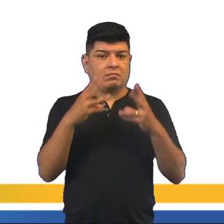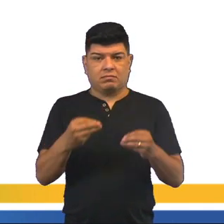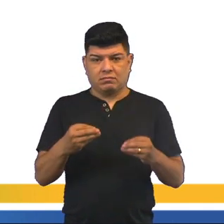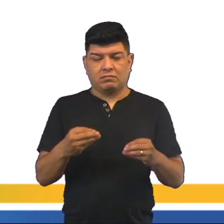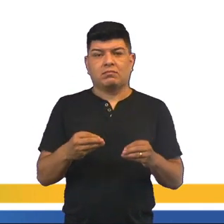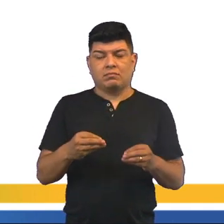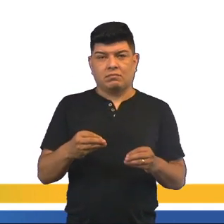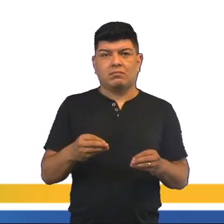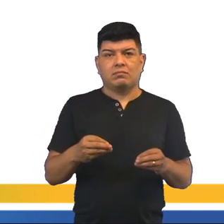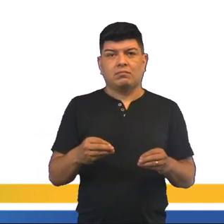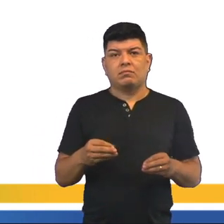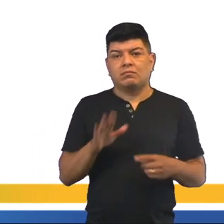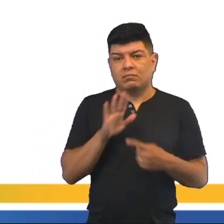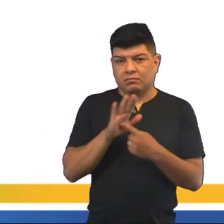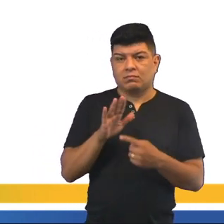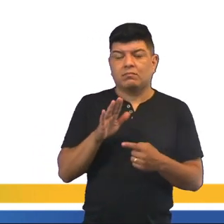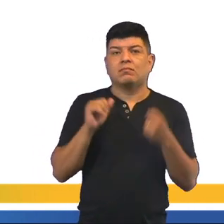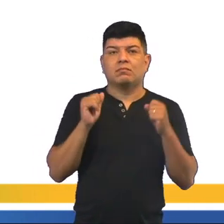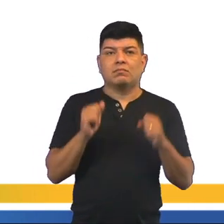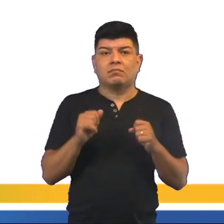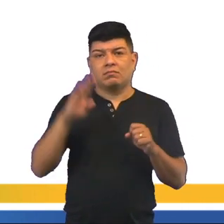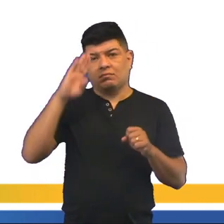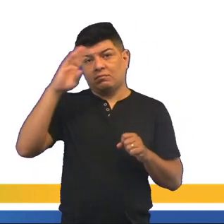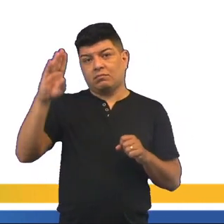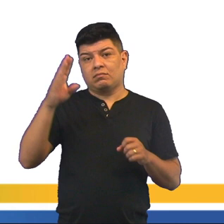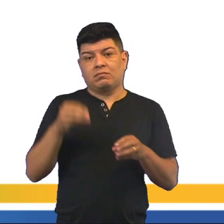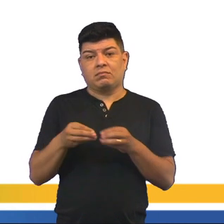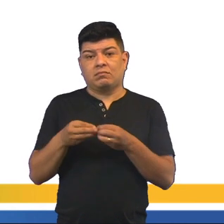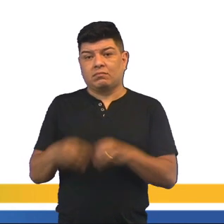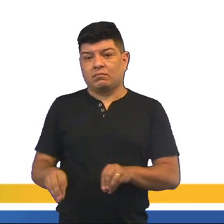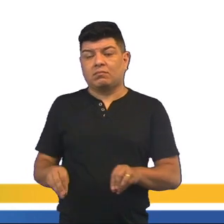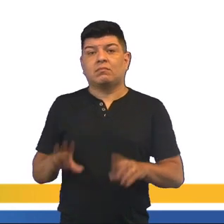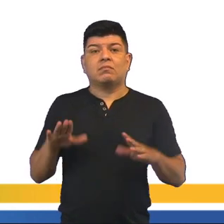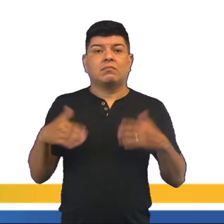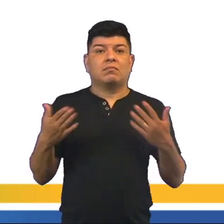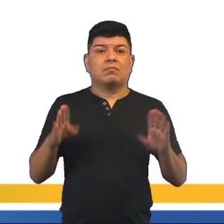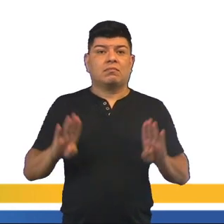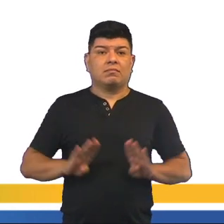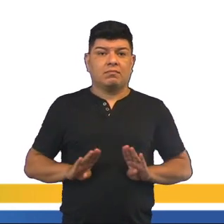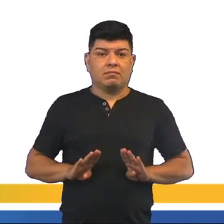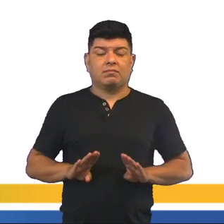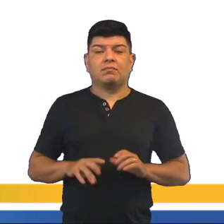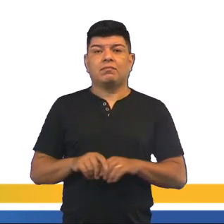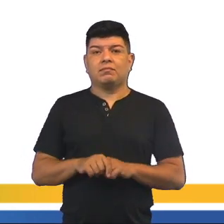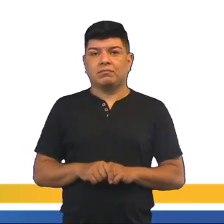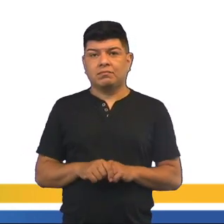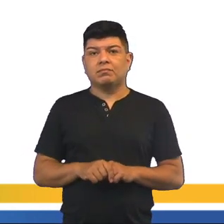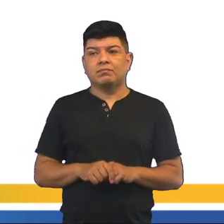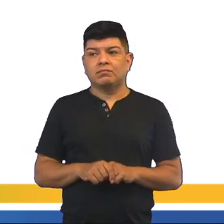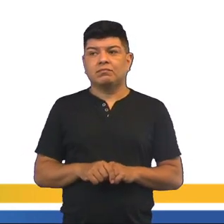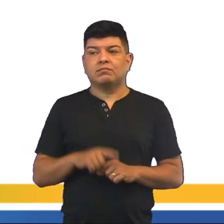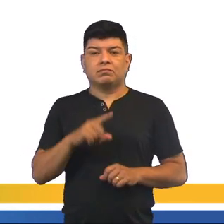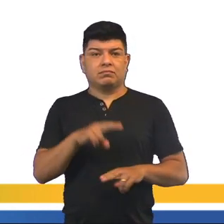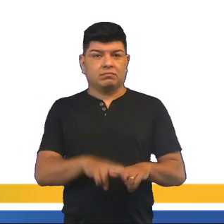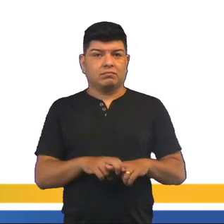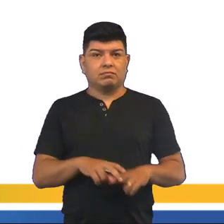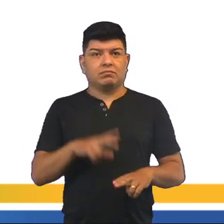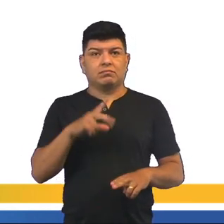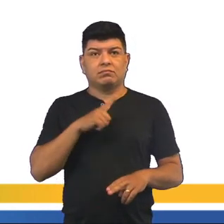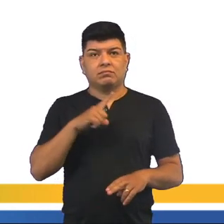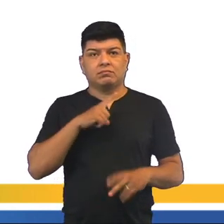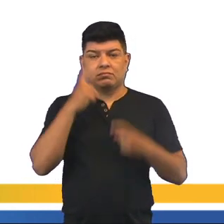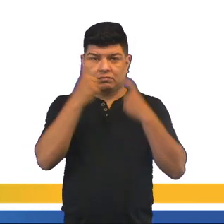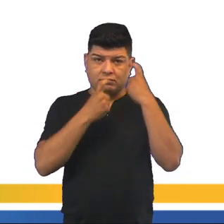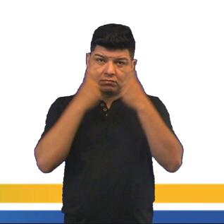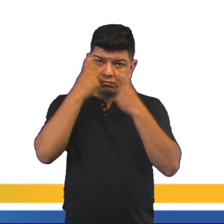todos. E, como eu citei, a principal consequência seria a fome. Então, havia para Malthus aí